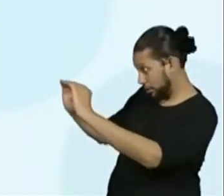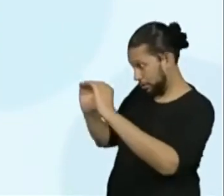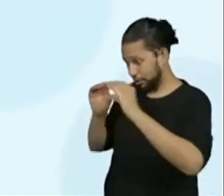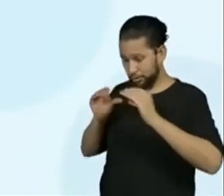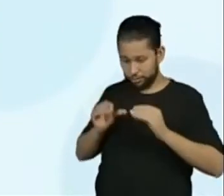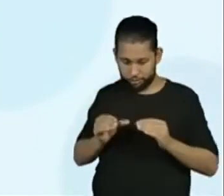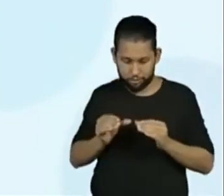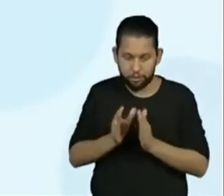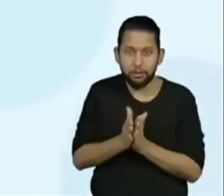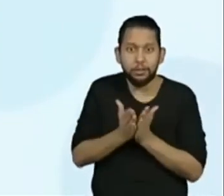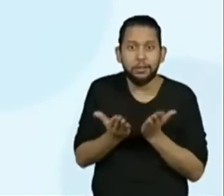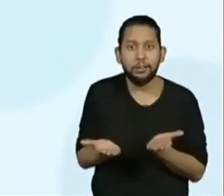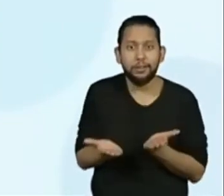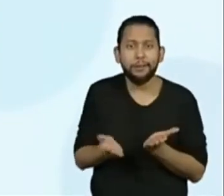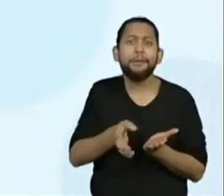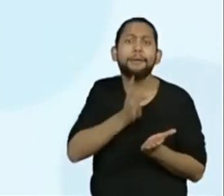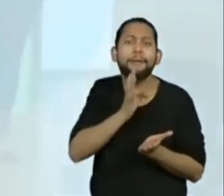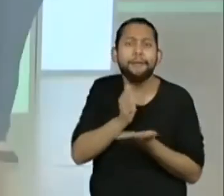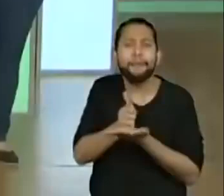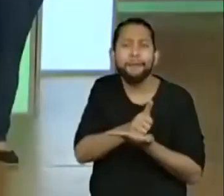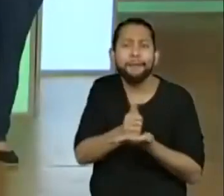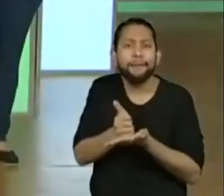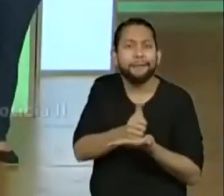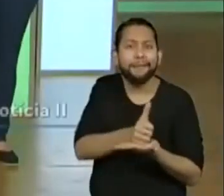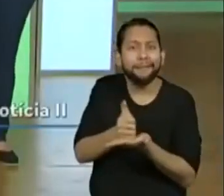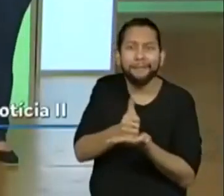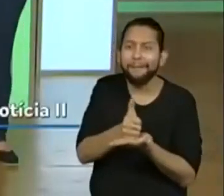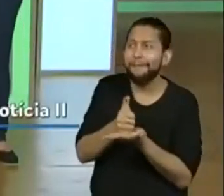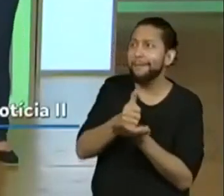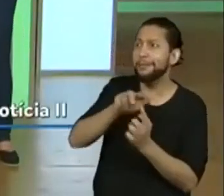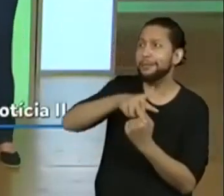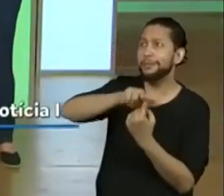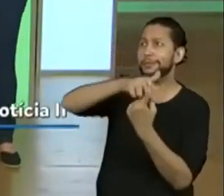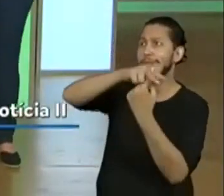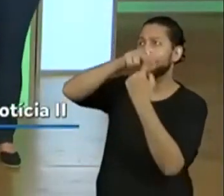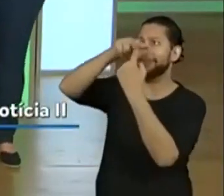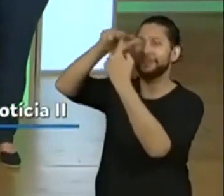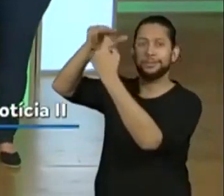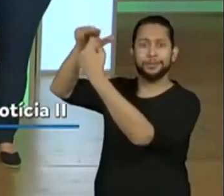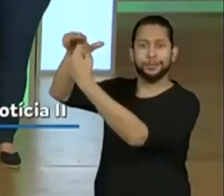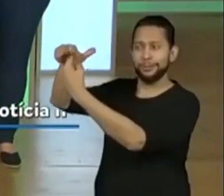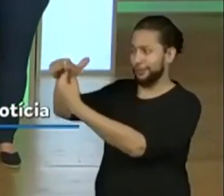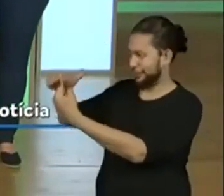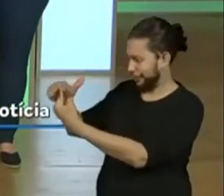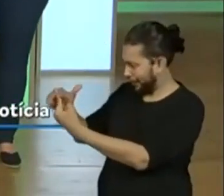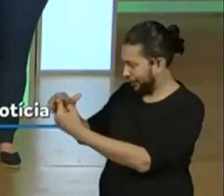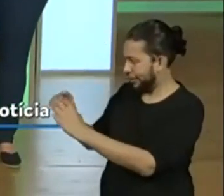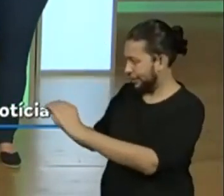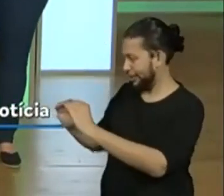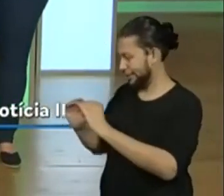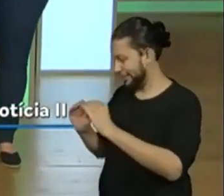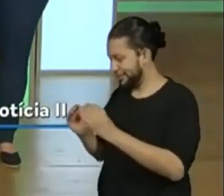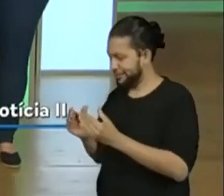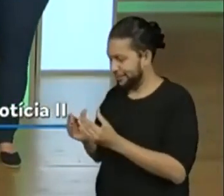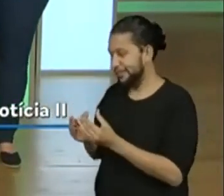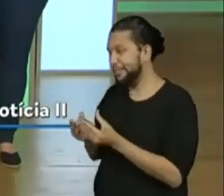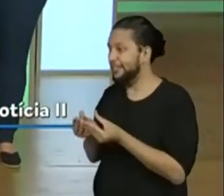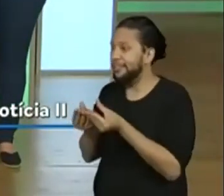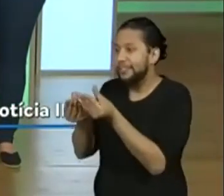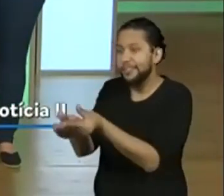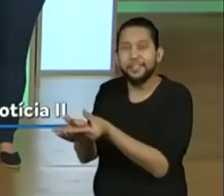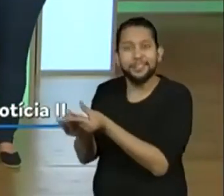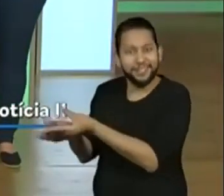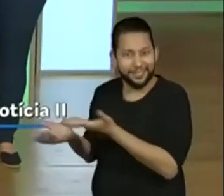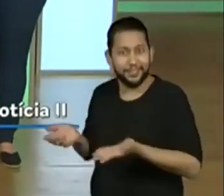Então, ontem nós trabalhamos essa notícia, professora, nós realizamos a leitura na íntegra. Então, nós vimos que pelo título, a gente até